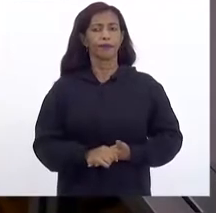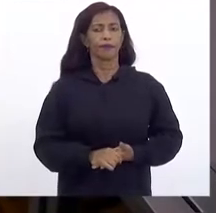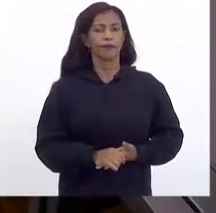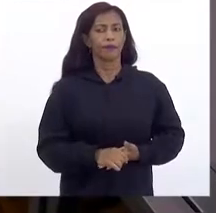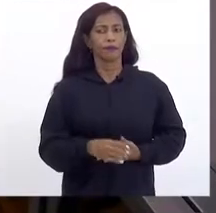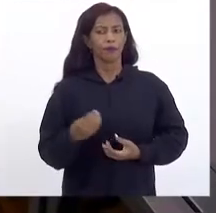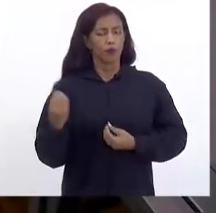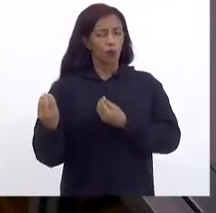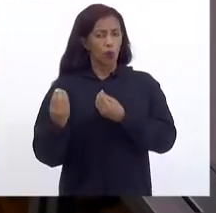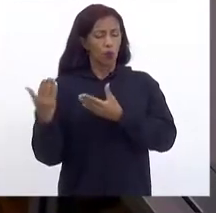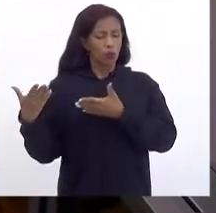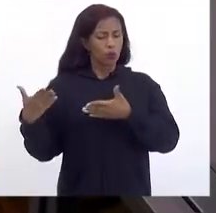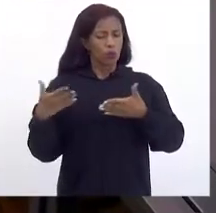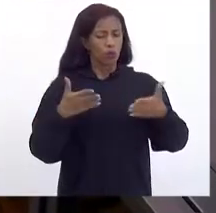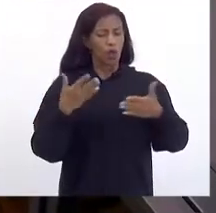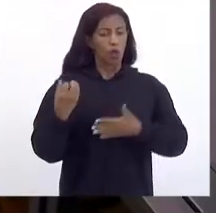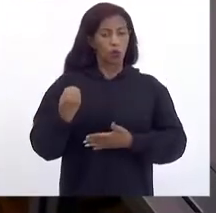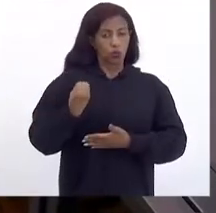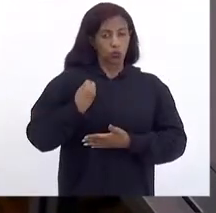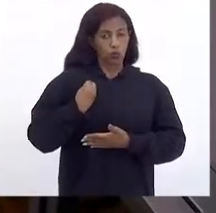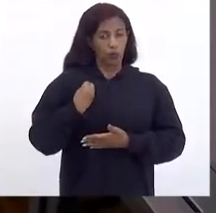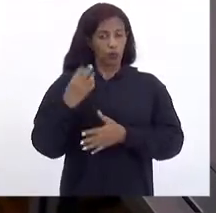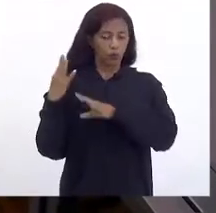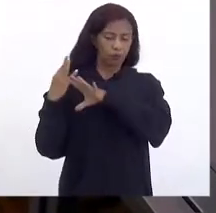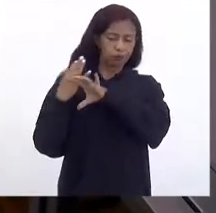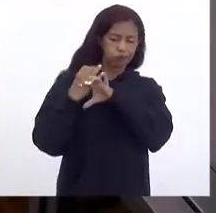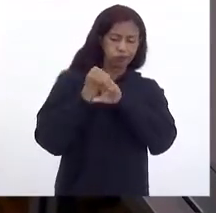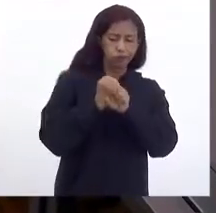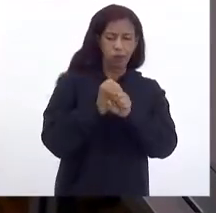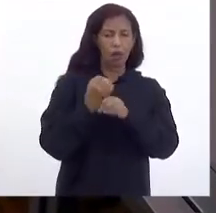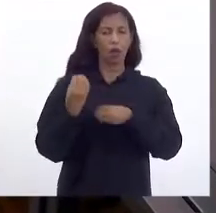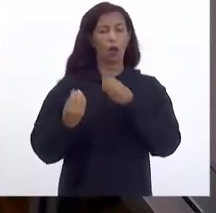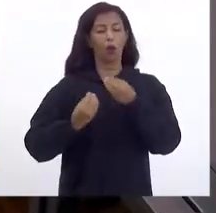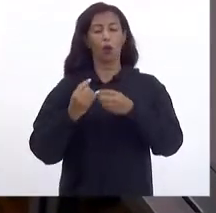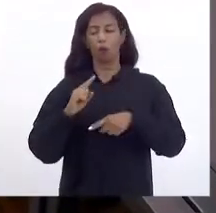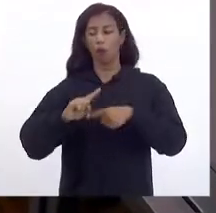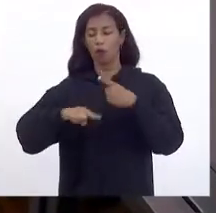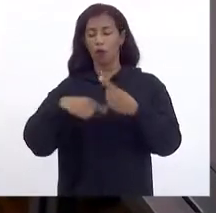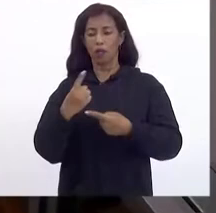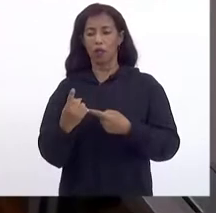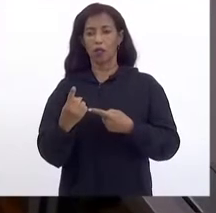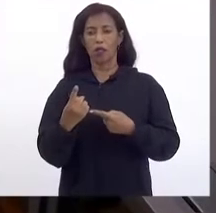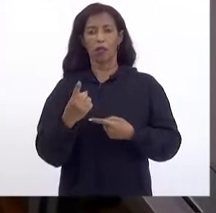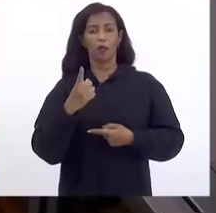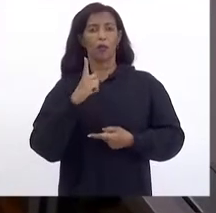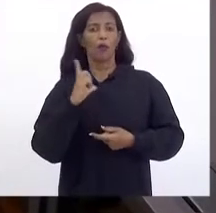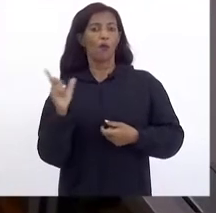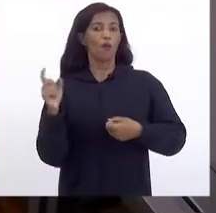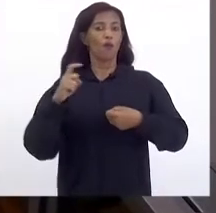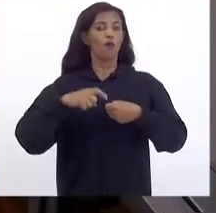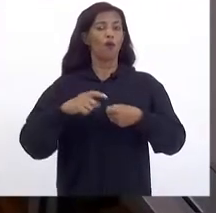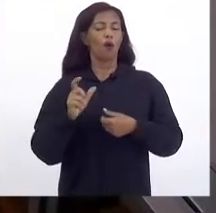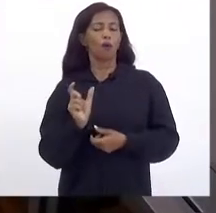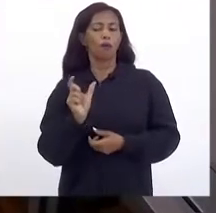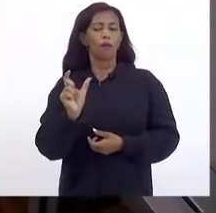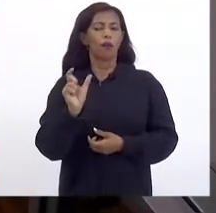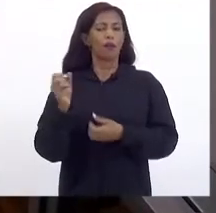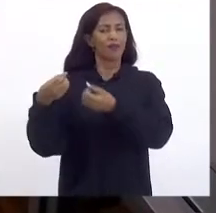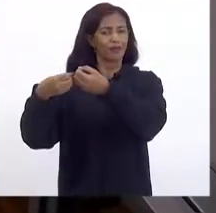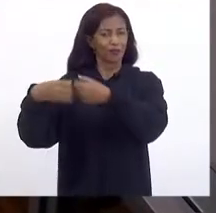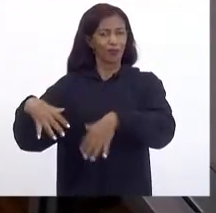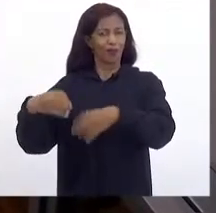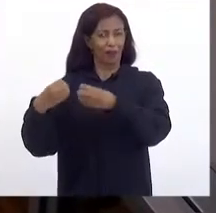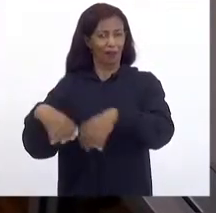Como nós chegamos Aos números atuais E depois Eu Volto a palavra Para a gente Falar um pouquinho Da despesa